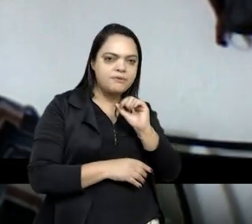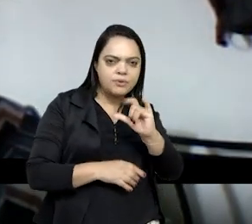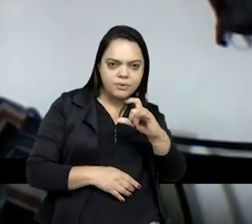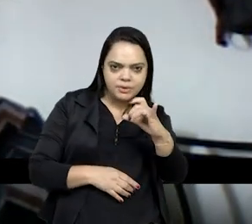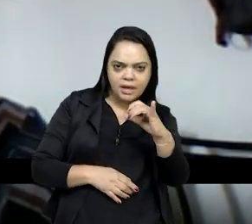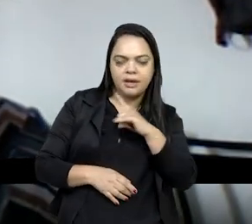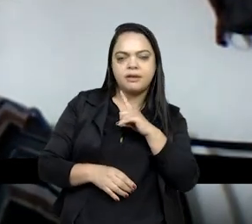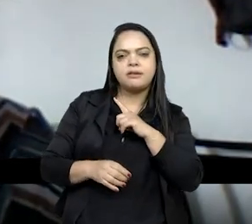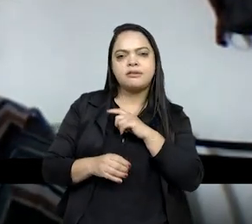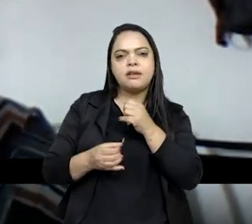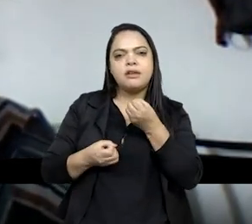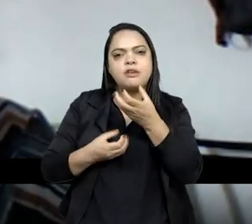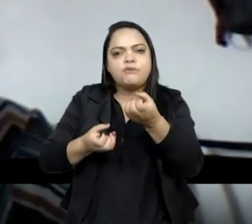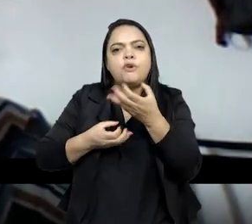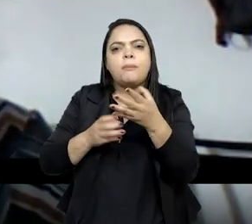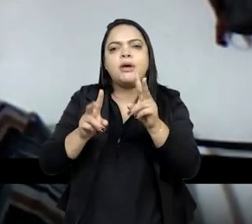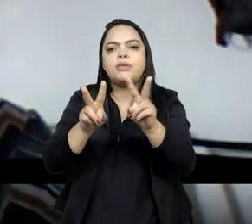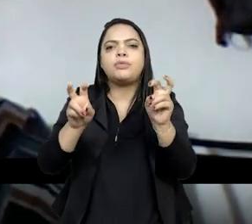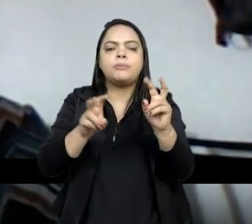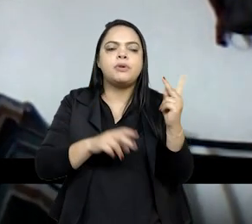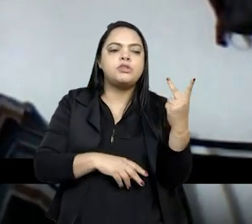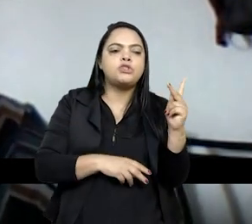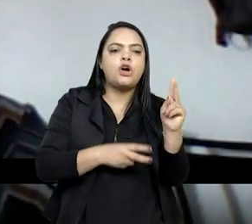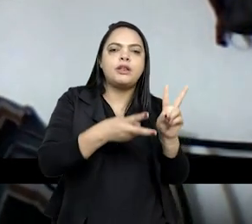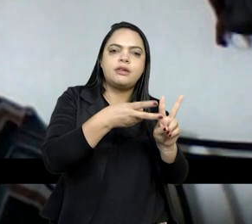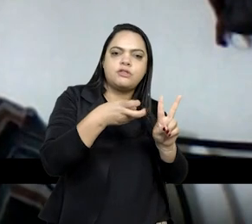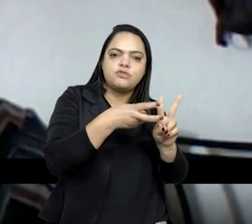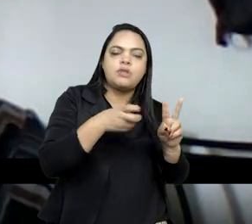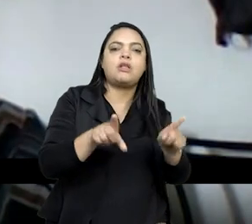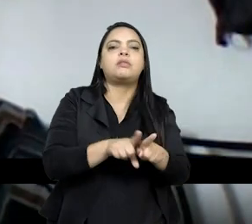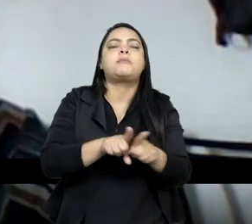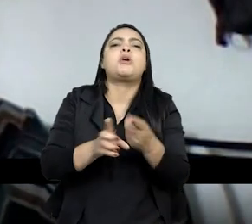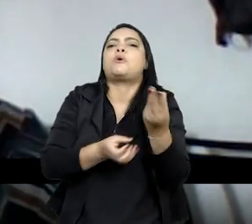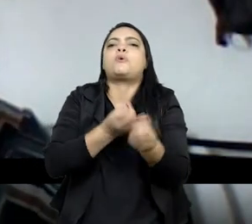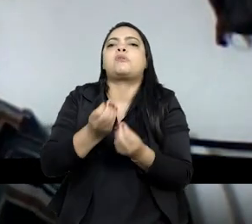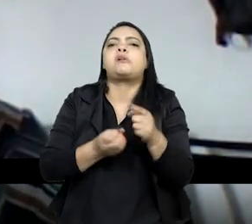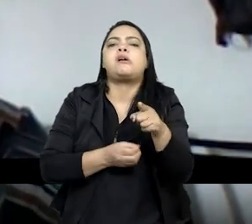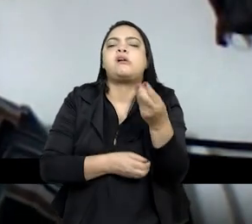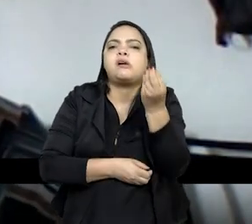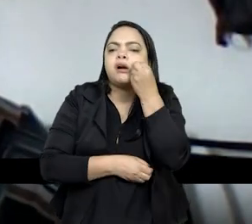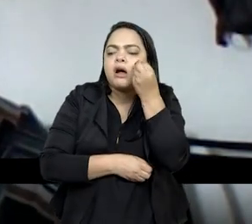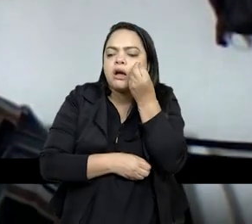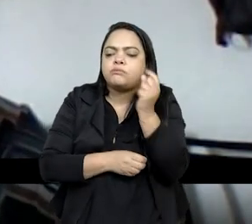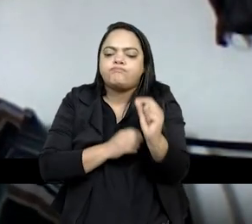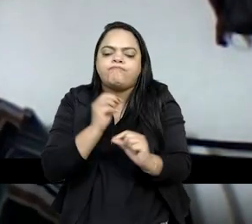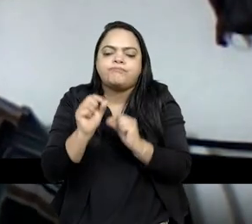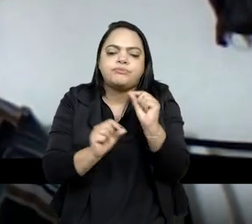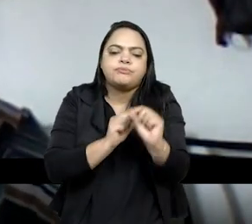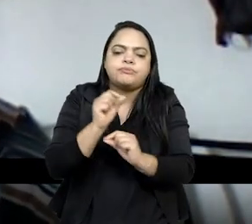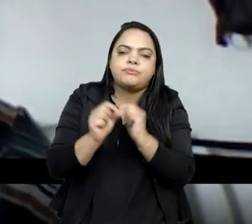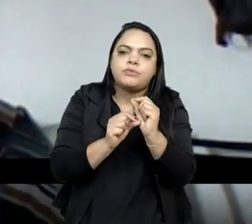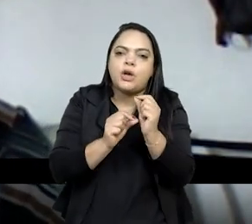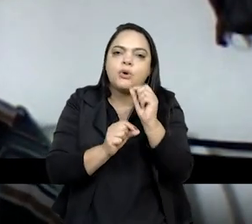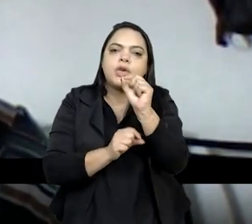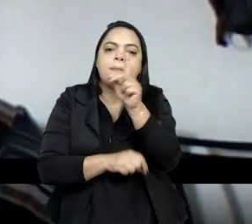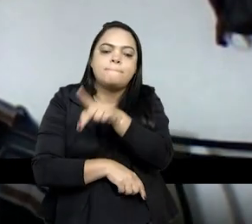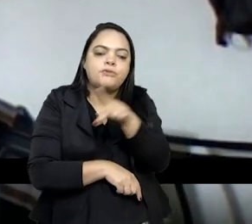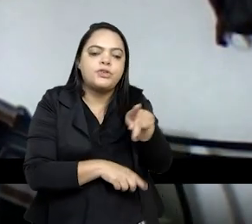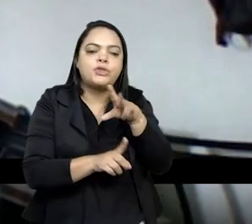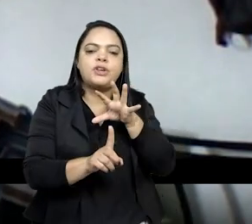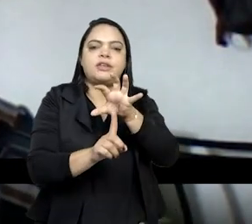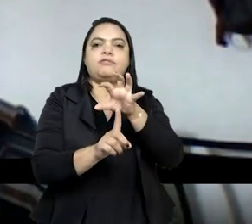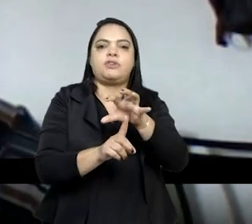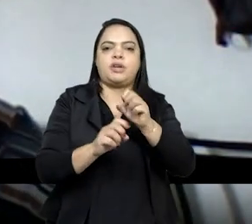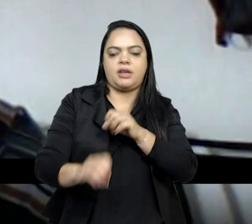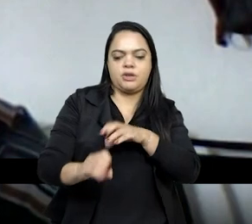informação sobre ensino de história indígena e como que você tem buscado atingir os professores